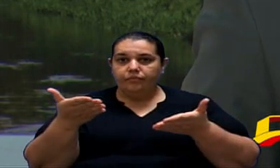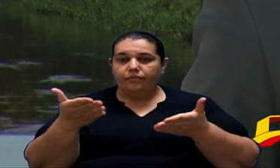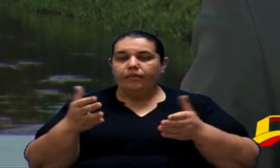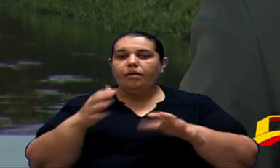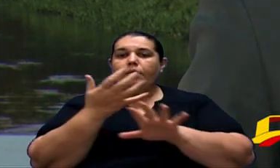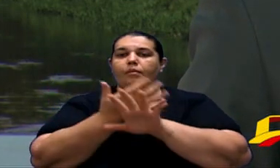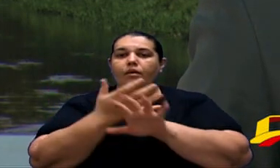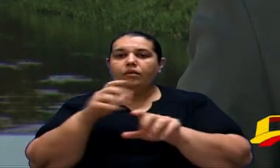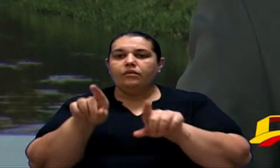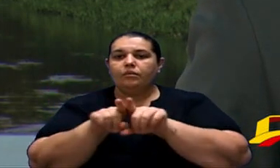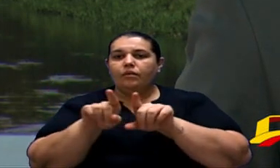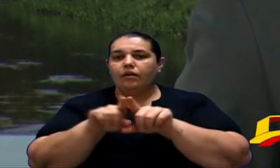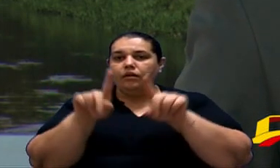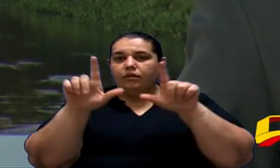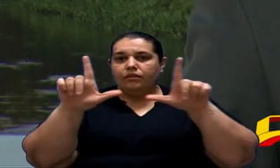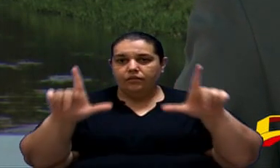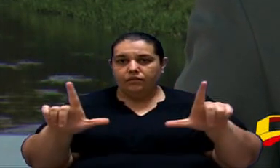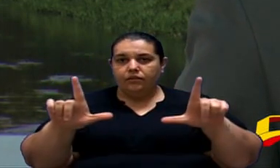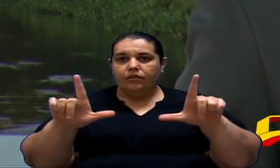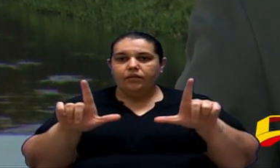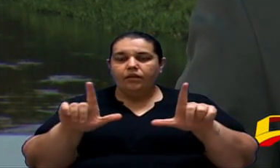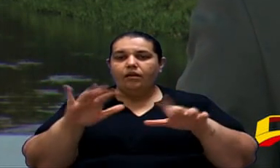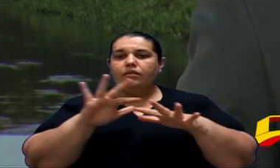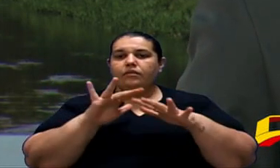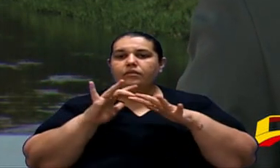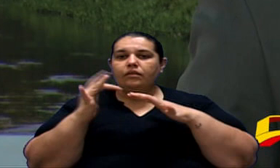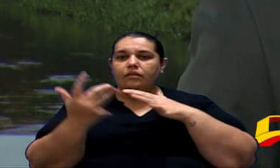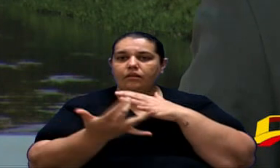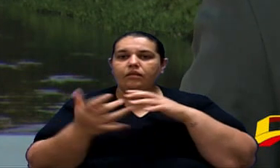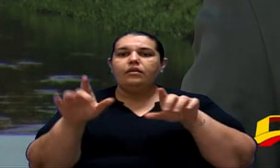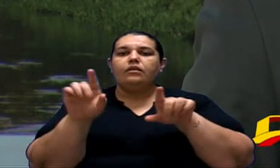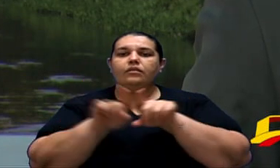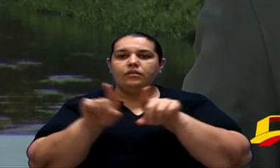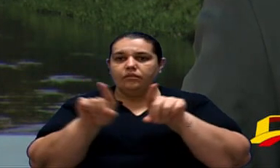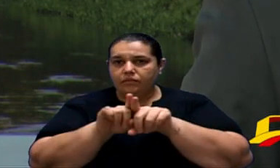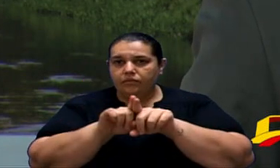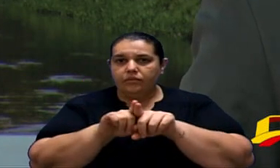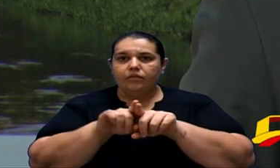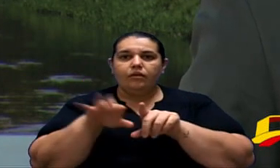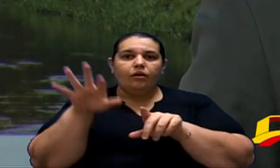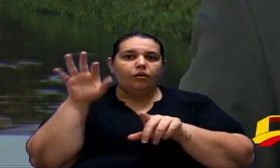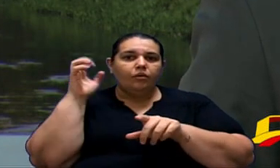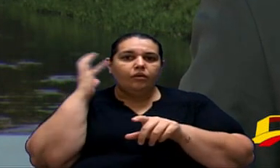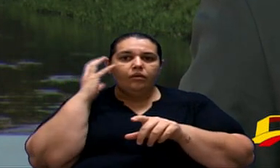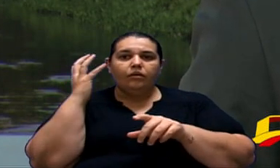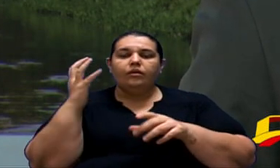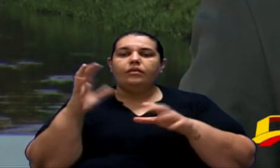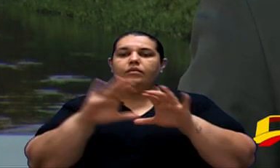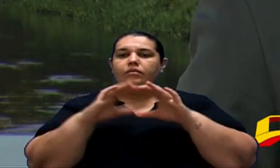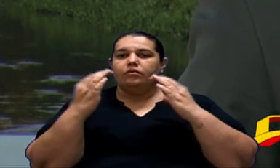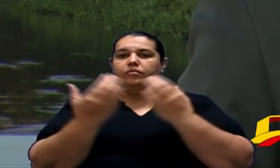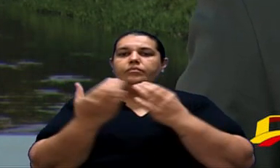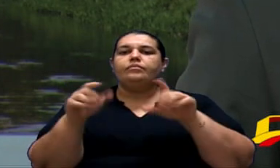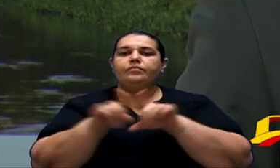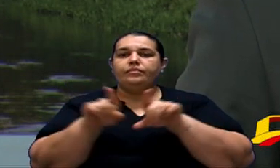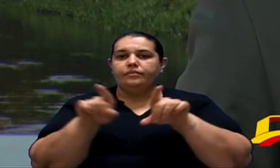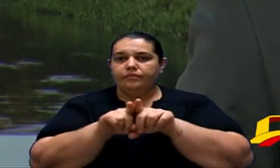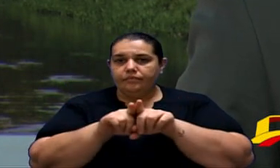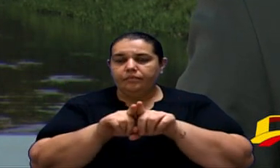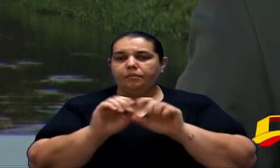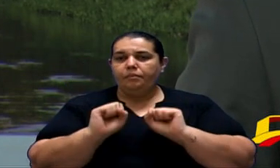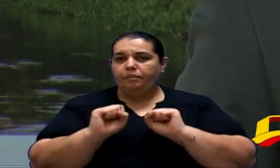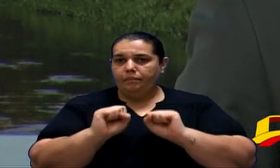nos acompanha aqui Pela TV Câmara Pelas nossas redes sociais E também nos ouve pela Rádio Câmara Tem a sua